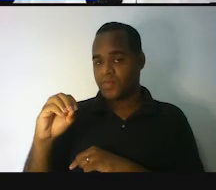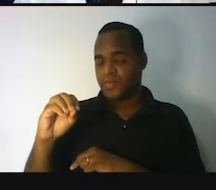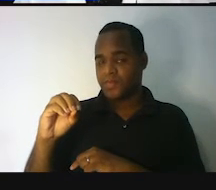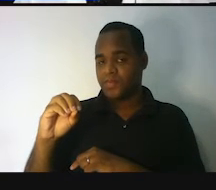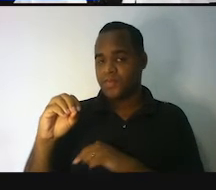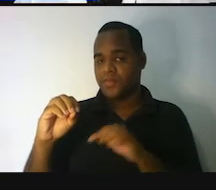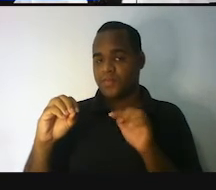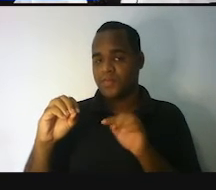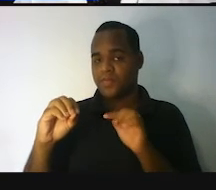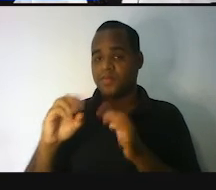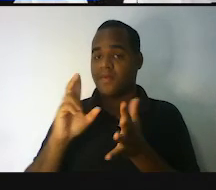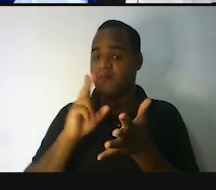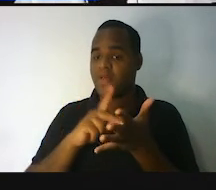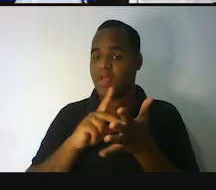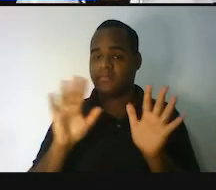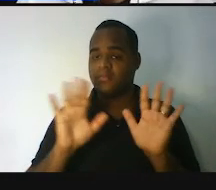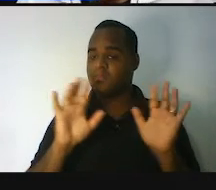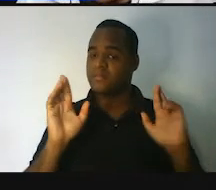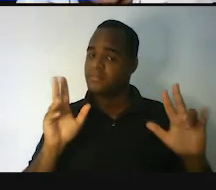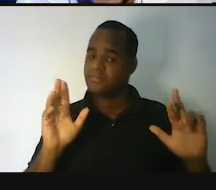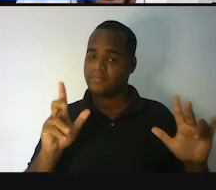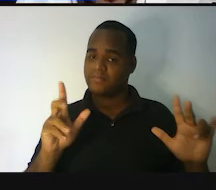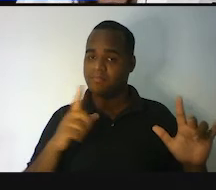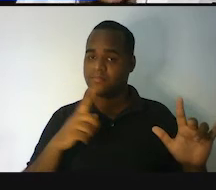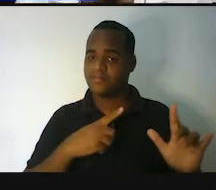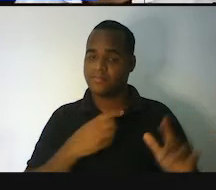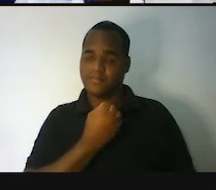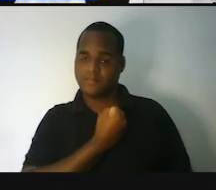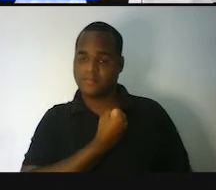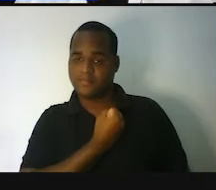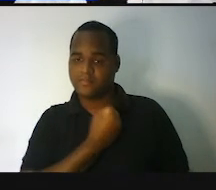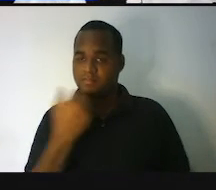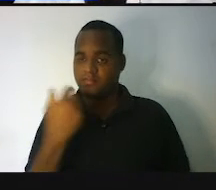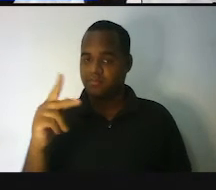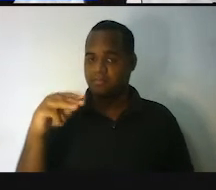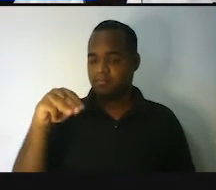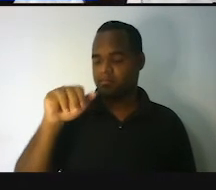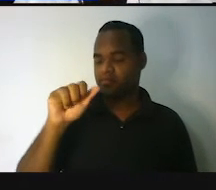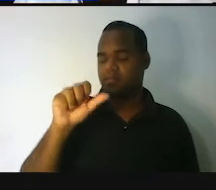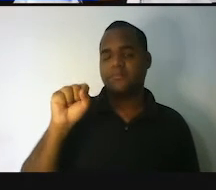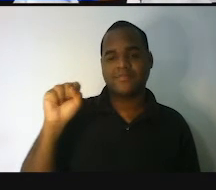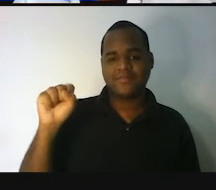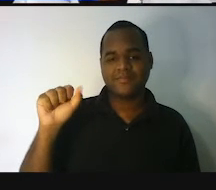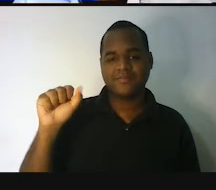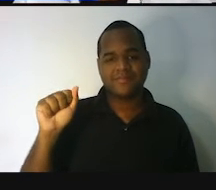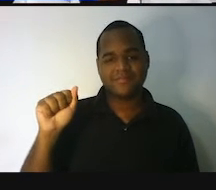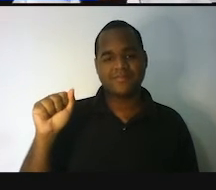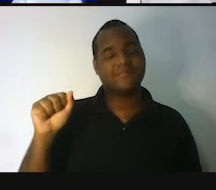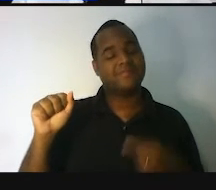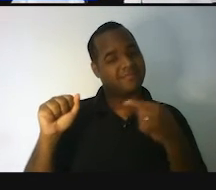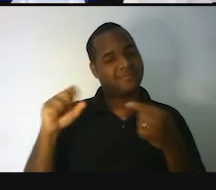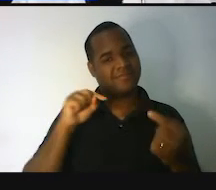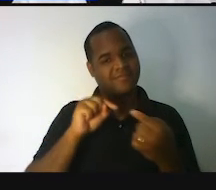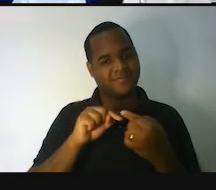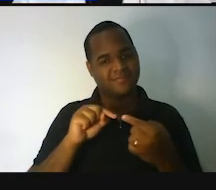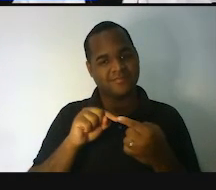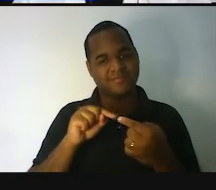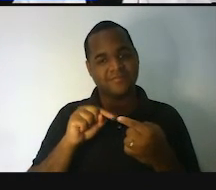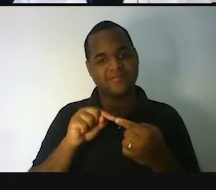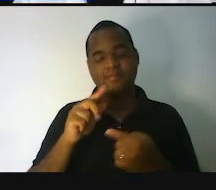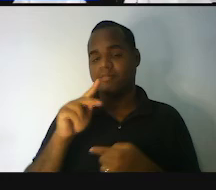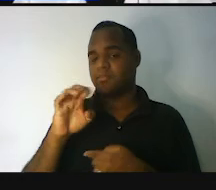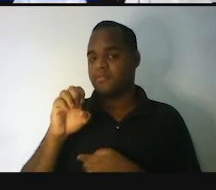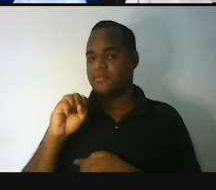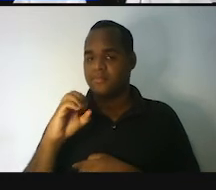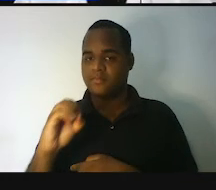Na verdade, não. Aquele número é a nossa massa. Peso